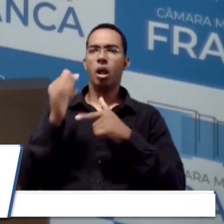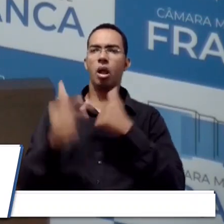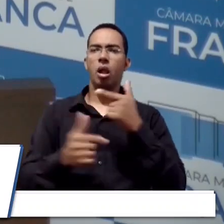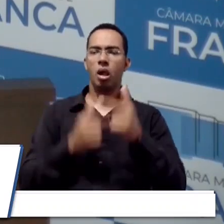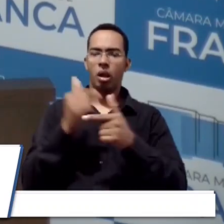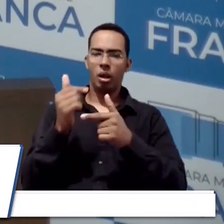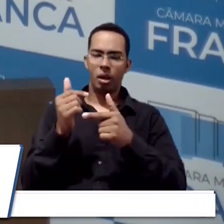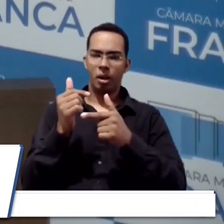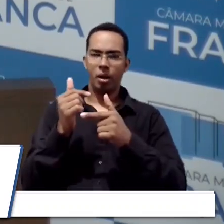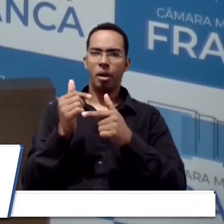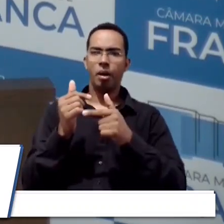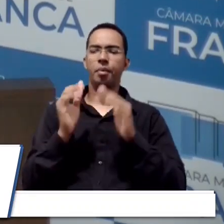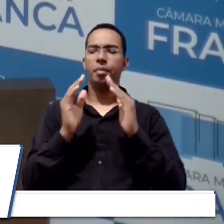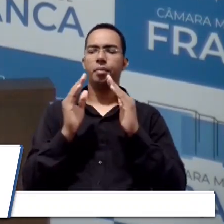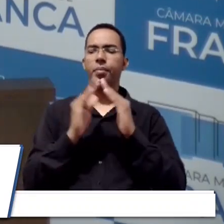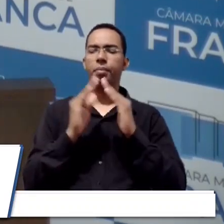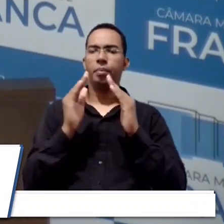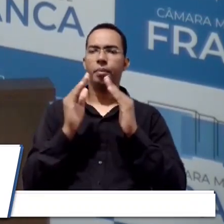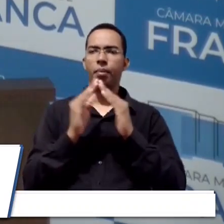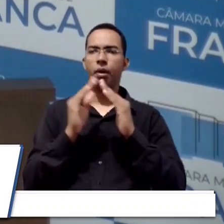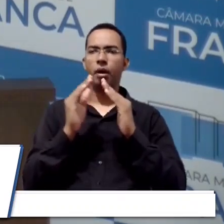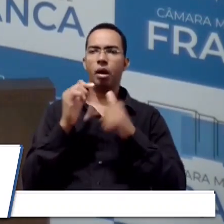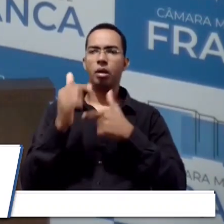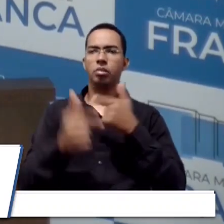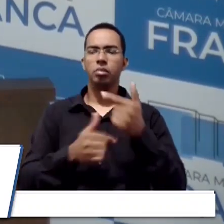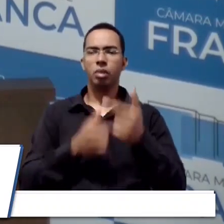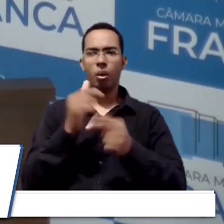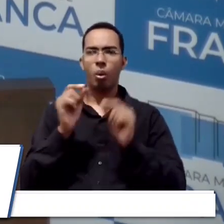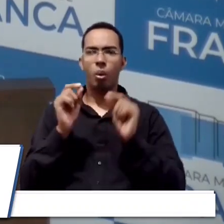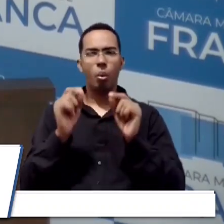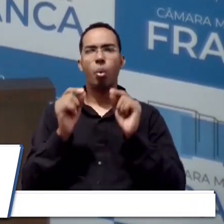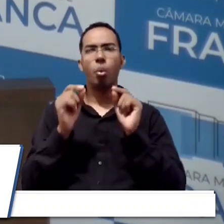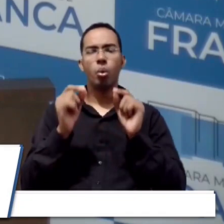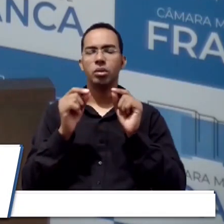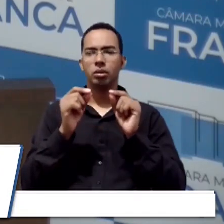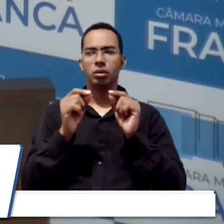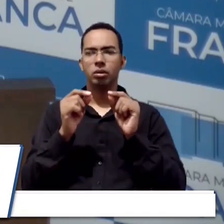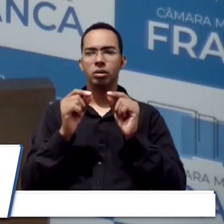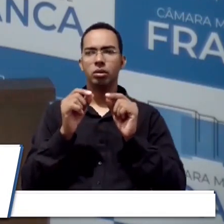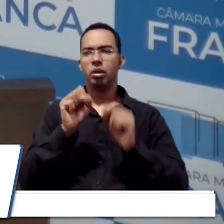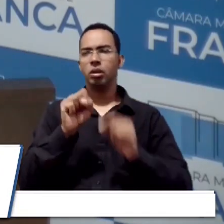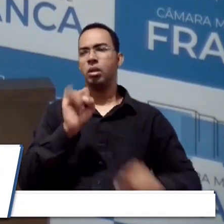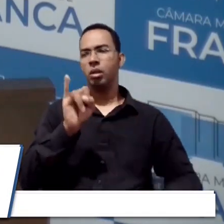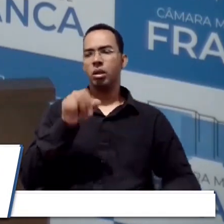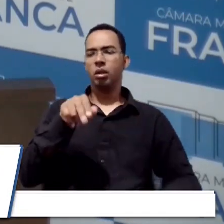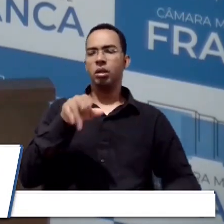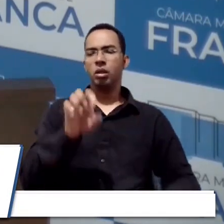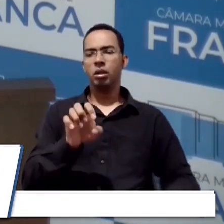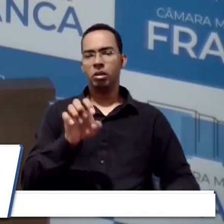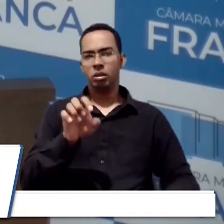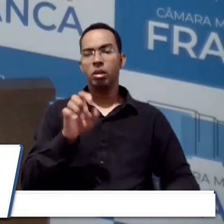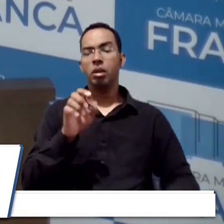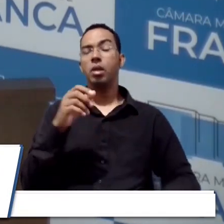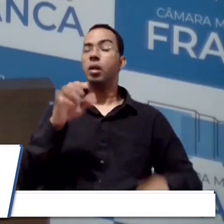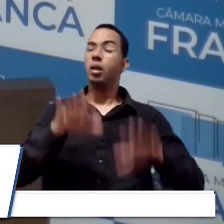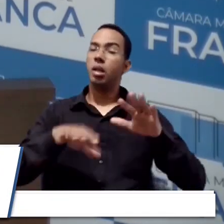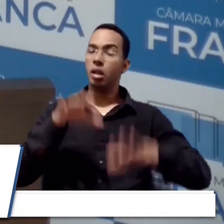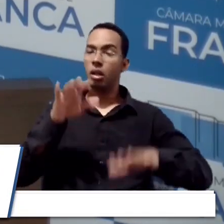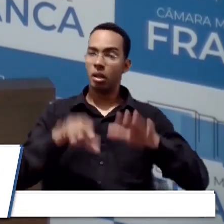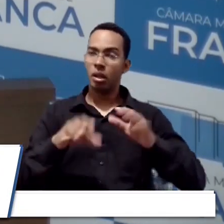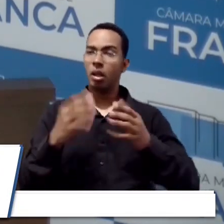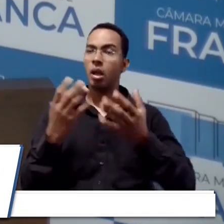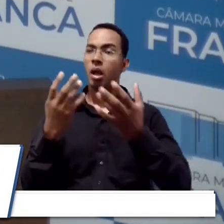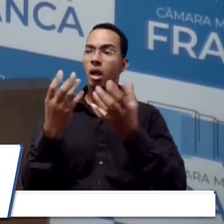A Casa do Trabalhador é através do Cine. E isso depende da adesão